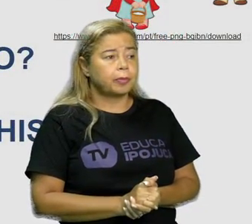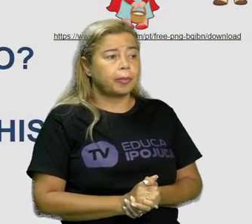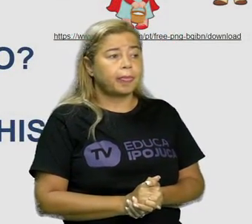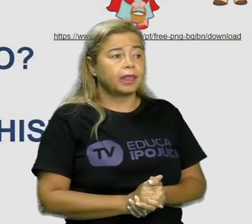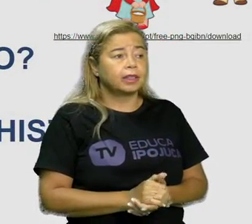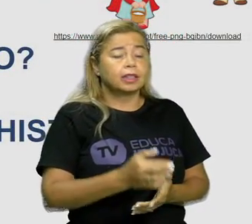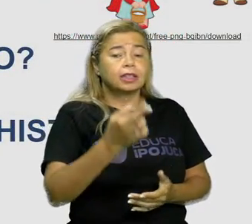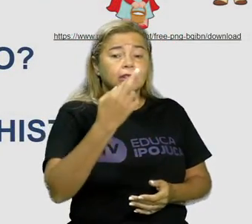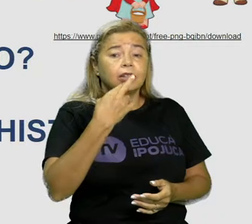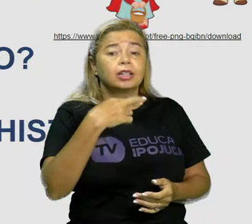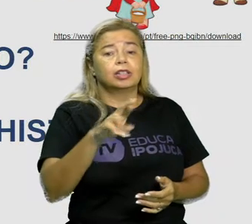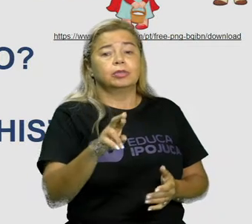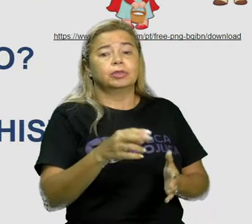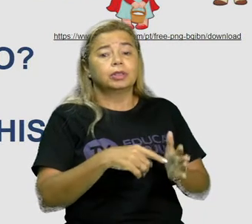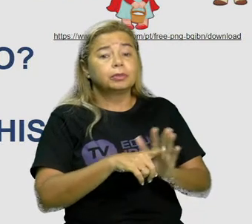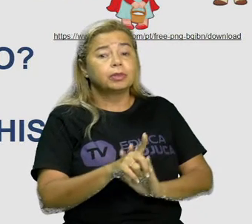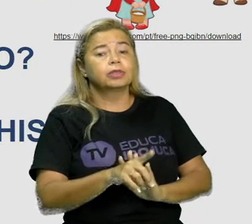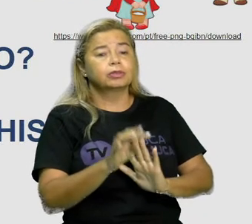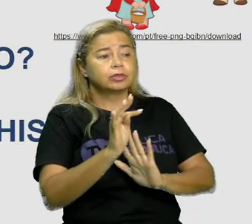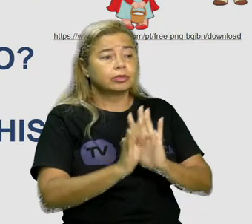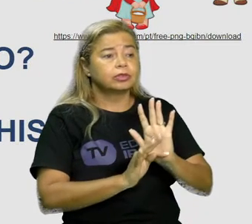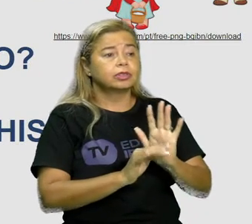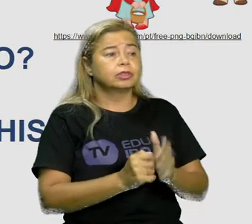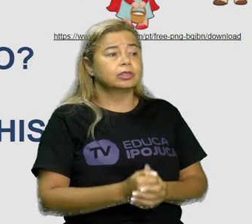Responder perguntas do texto.